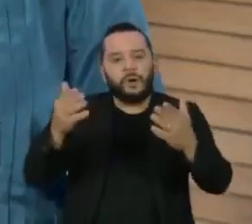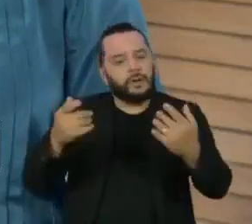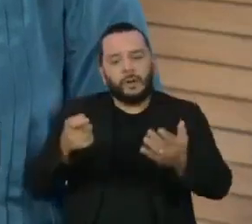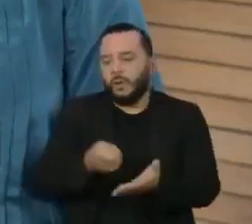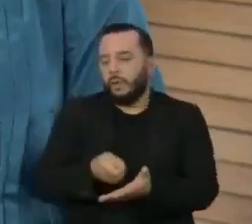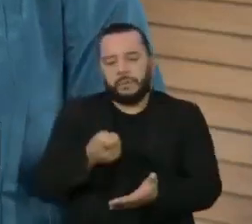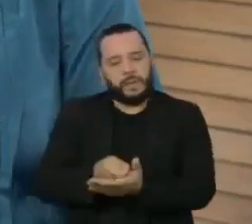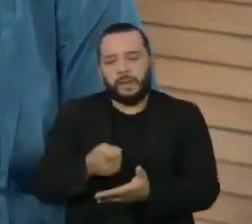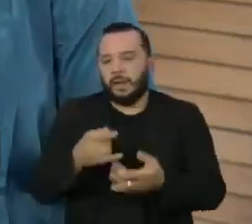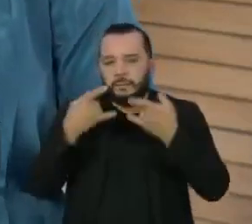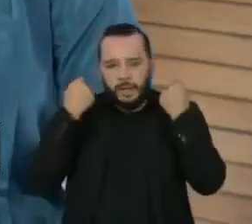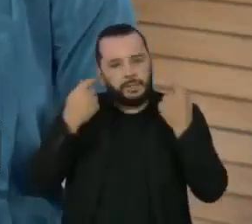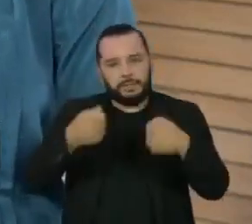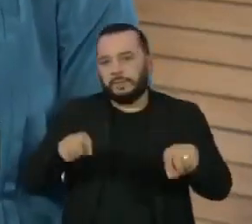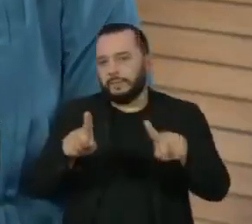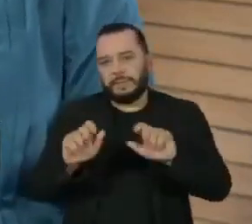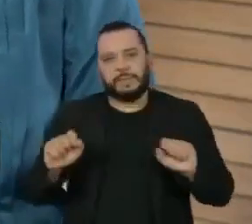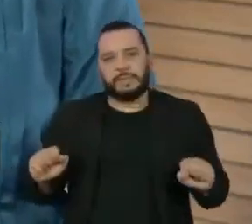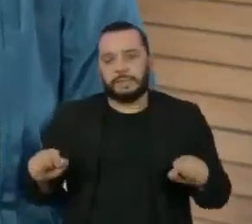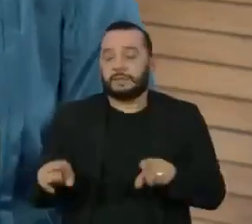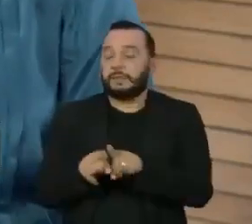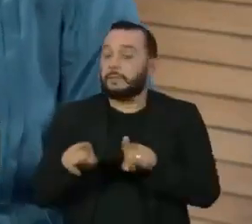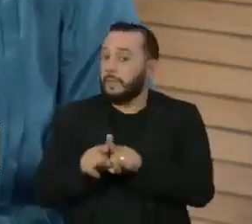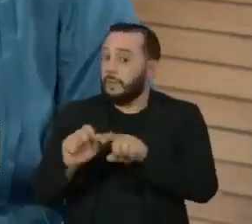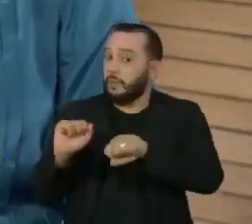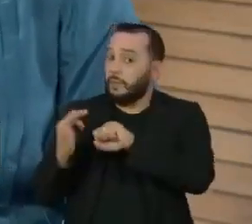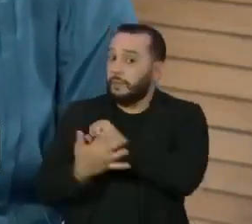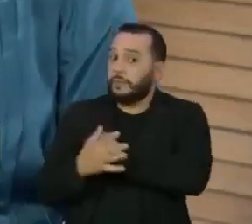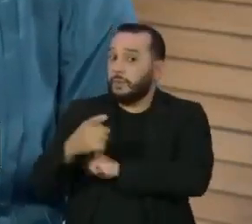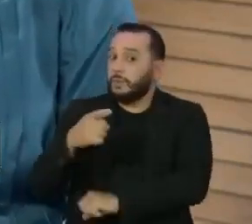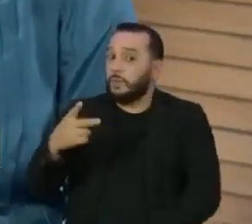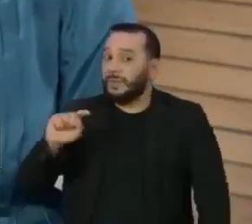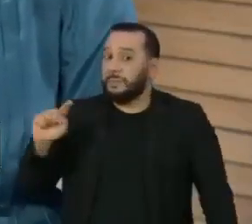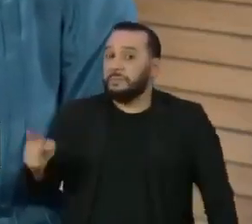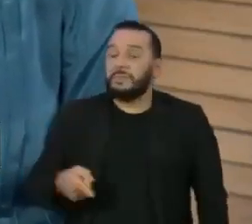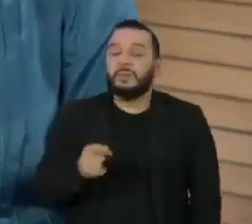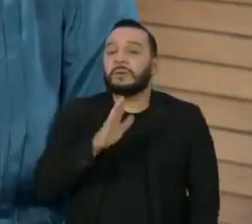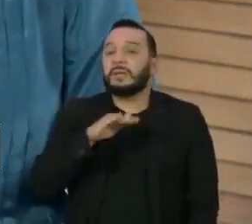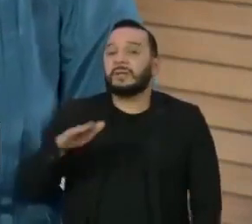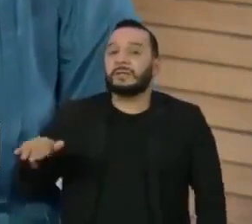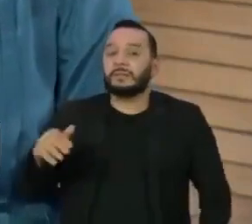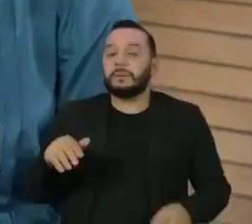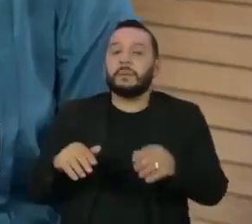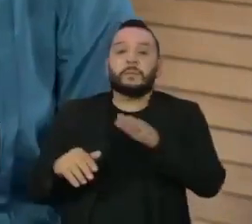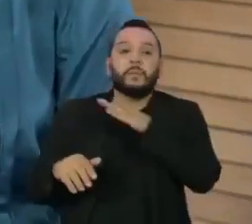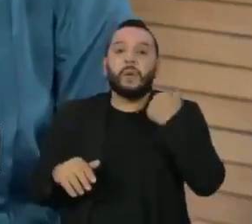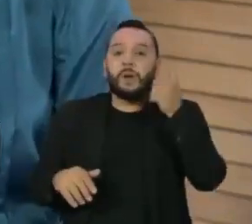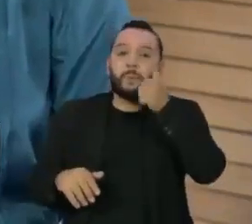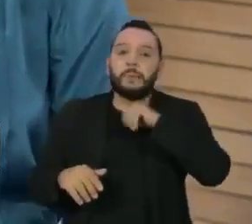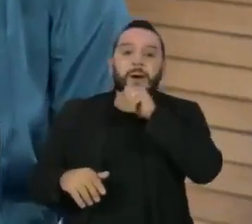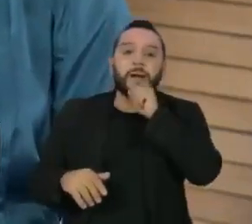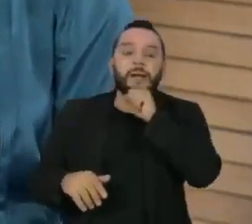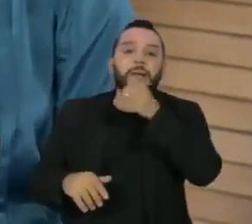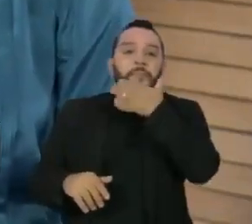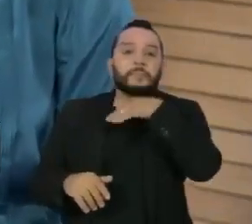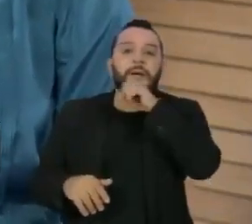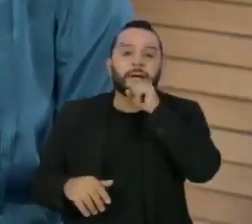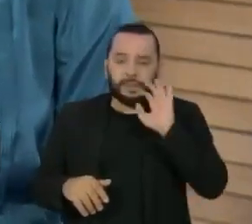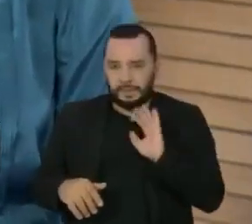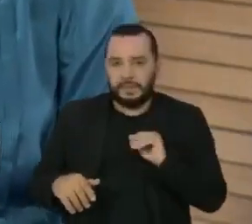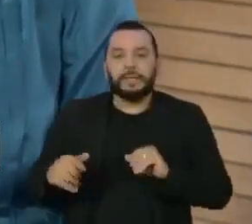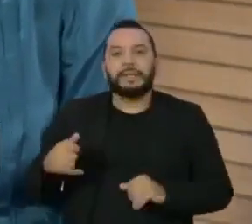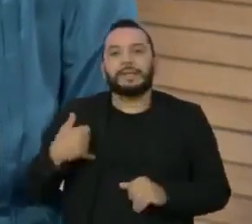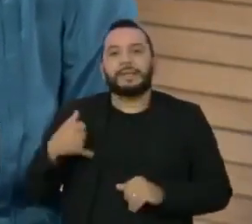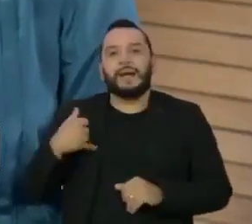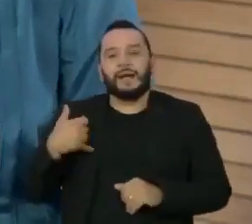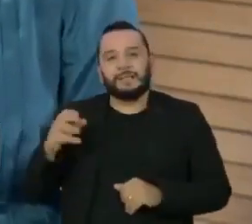A Covid já deixou mais de 12 mil crianças órfãs no Brasil. São meninos e meninas de até 6 anos